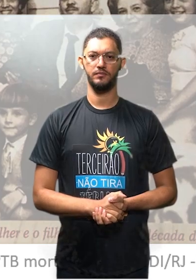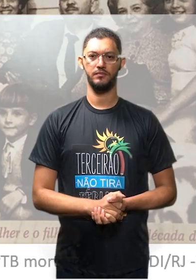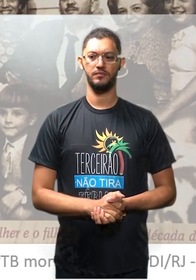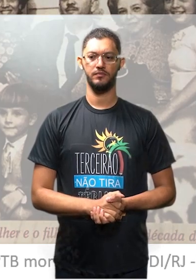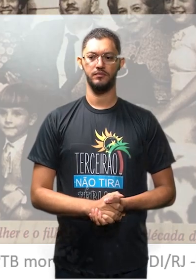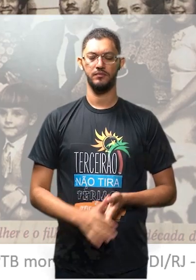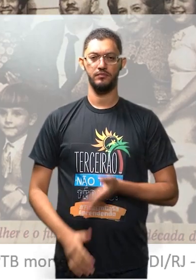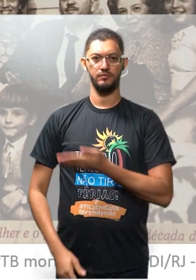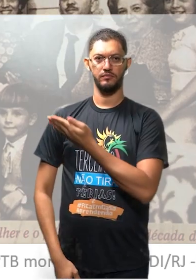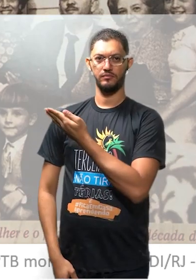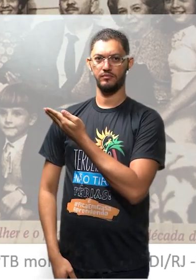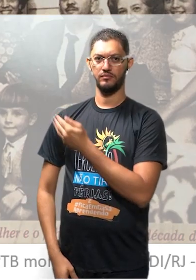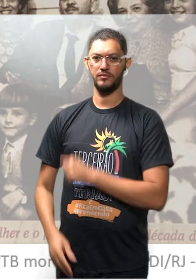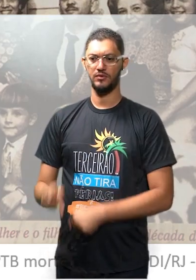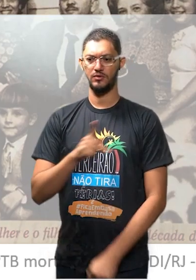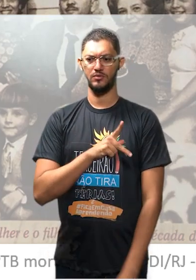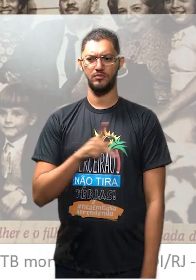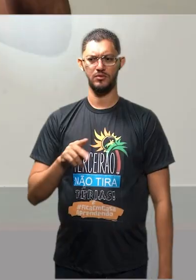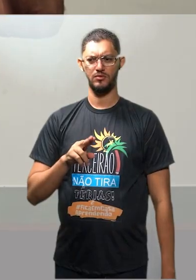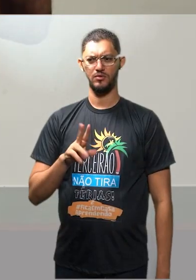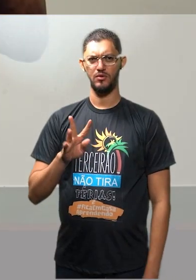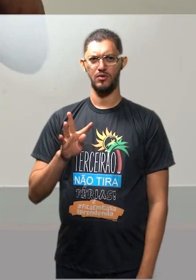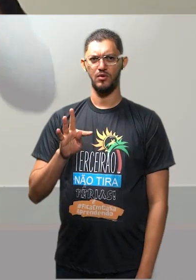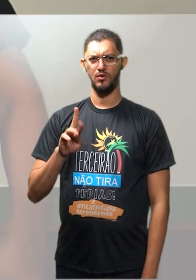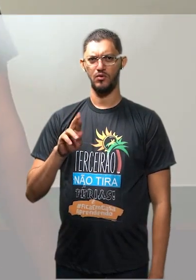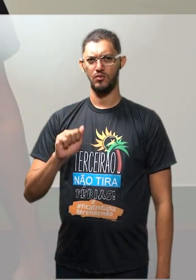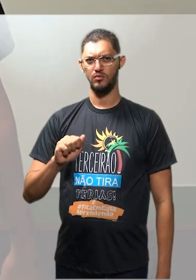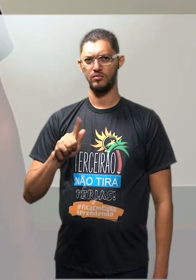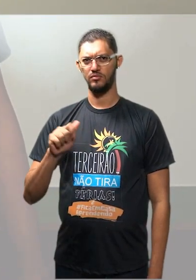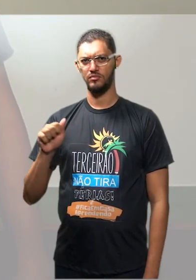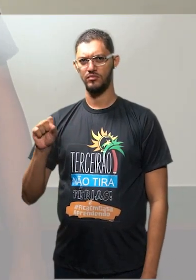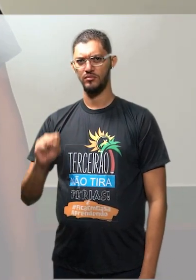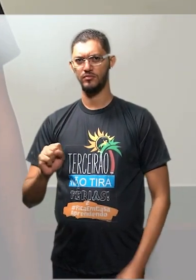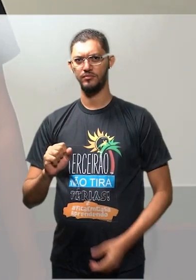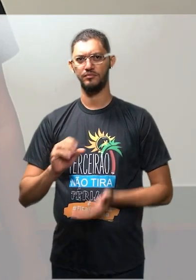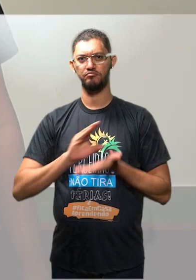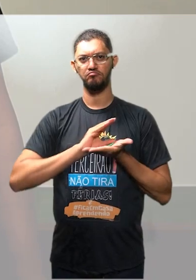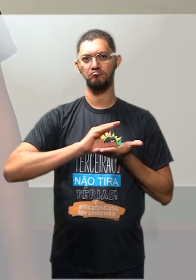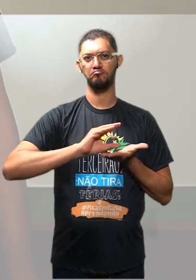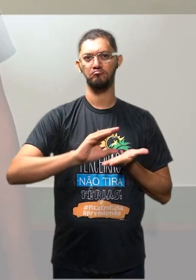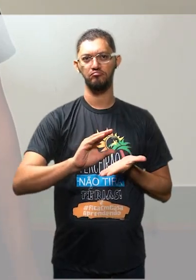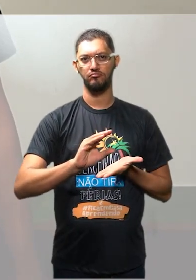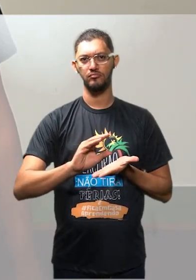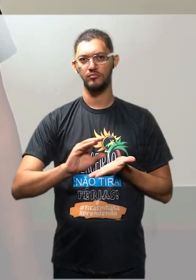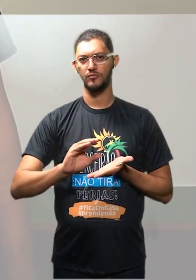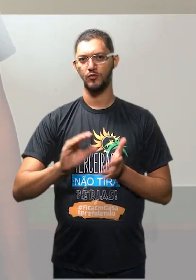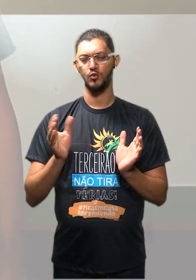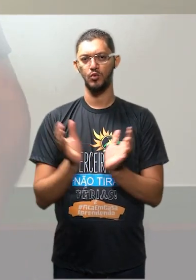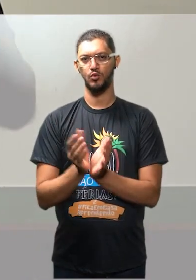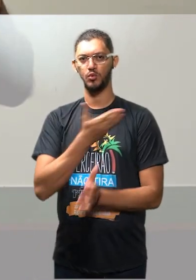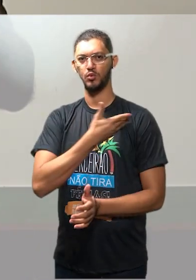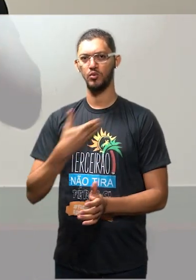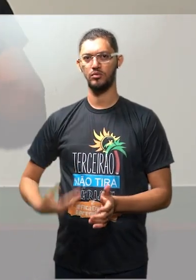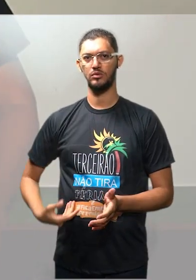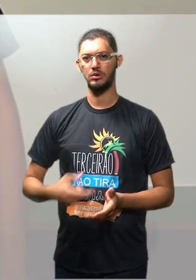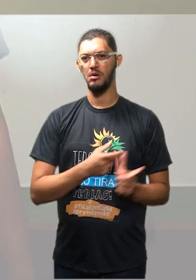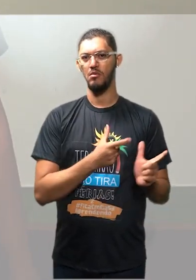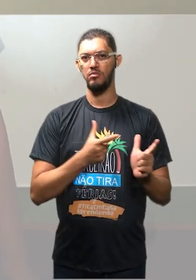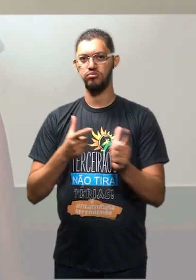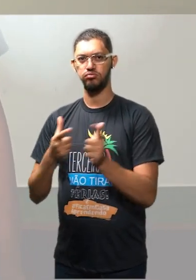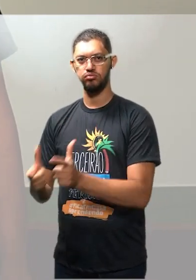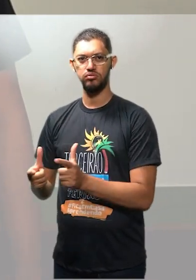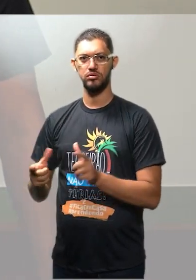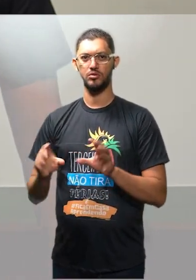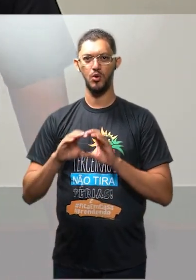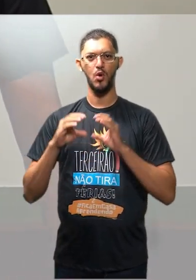Aqui, presidente do Ultragás, que patrocinava a direita para matar comunistas, foi executado